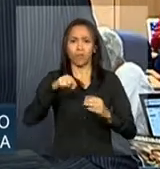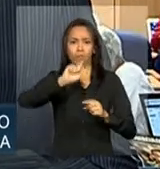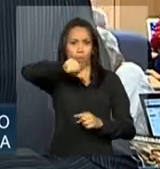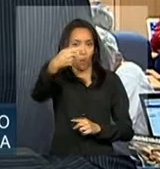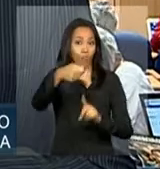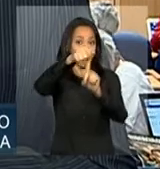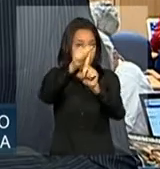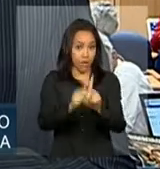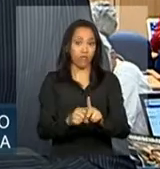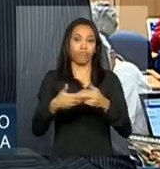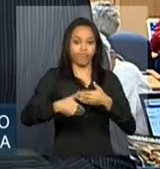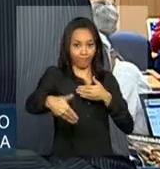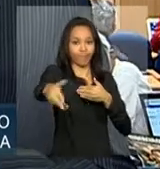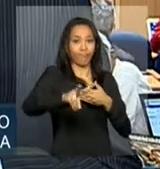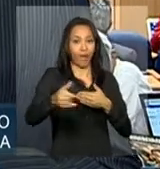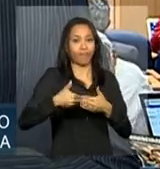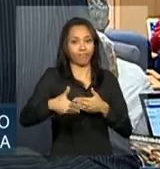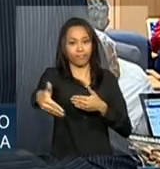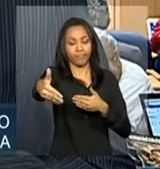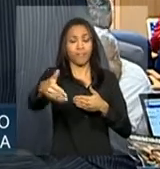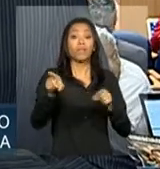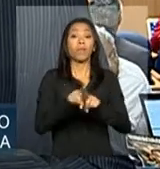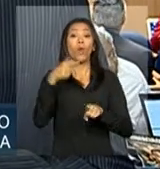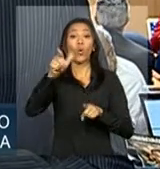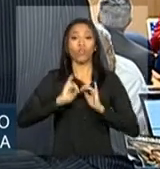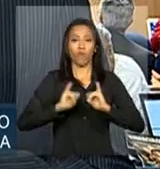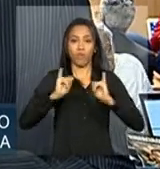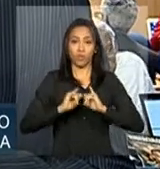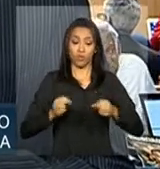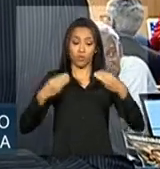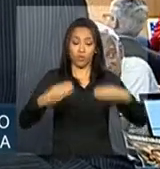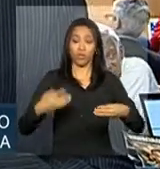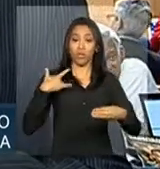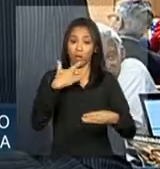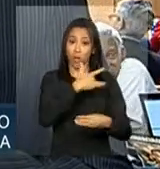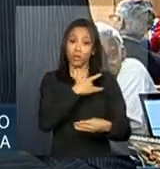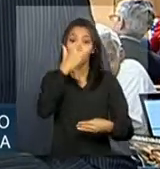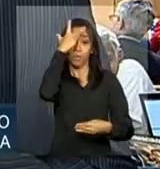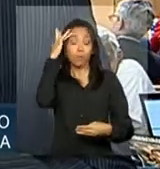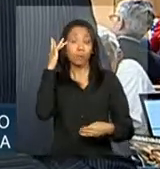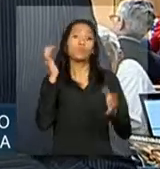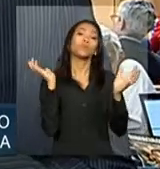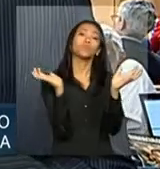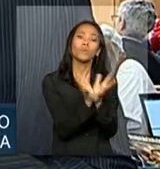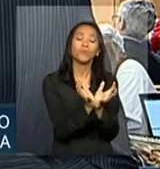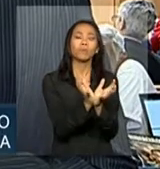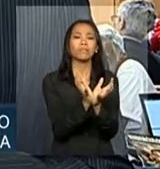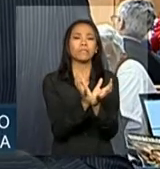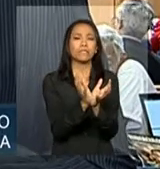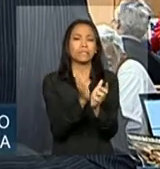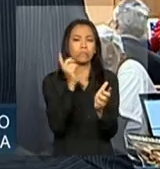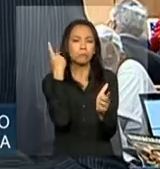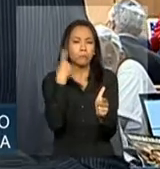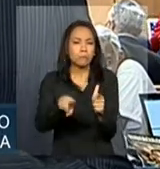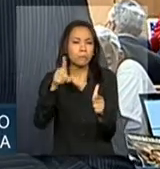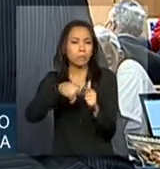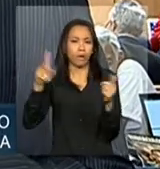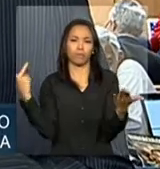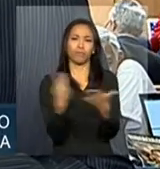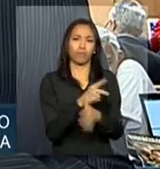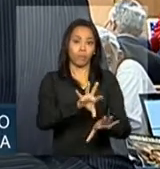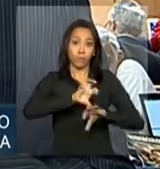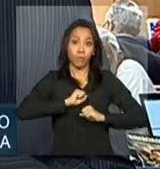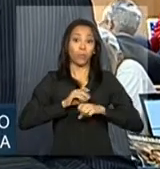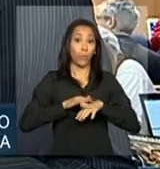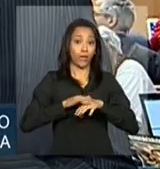que vem. Também, segundo informações do Ministério da Saúde, as populações que mais correm risco de contrair a